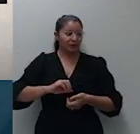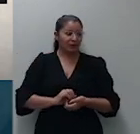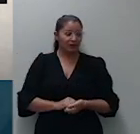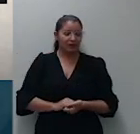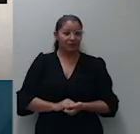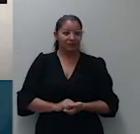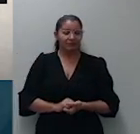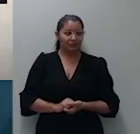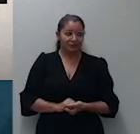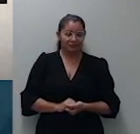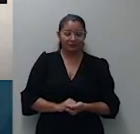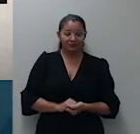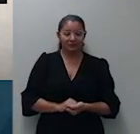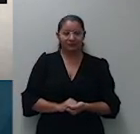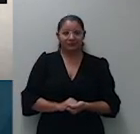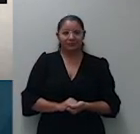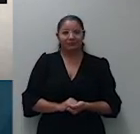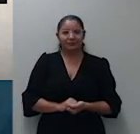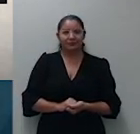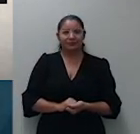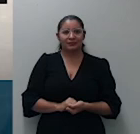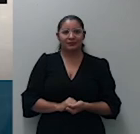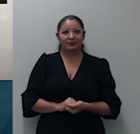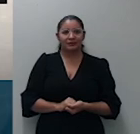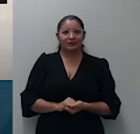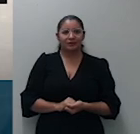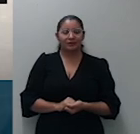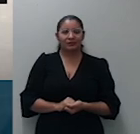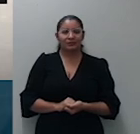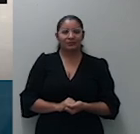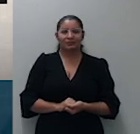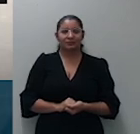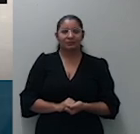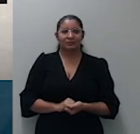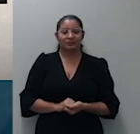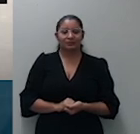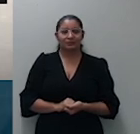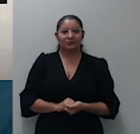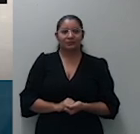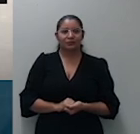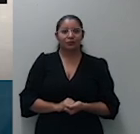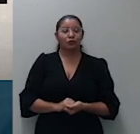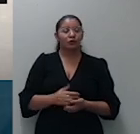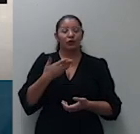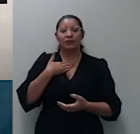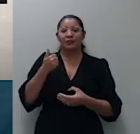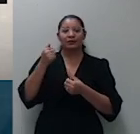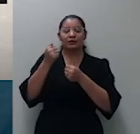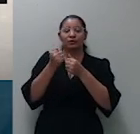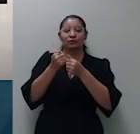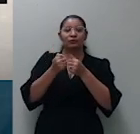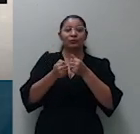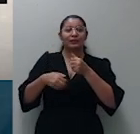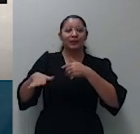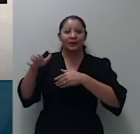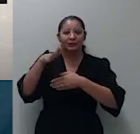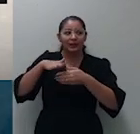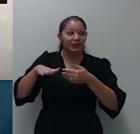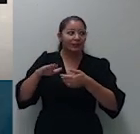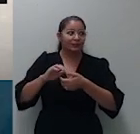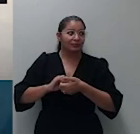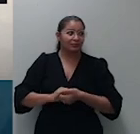segurado é como eu voto senhor presidente fiz a ressalva do meu entendimento e aderi a atual